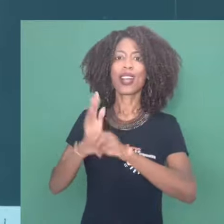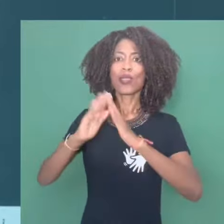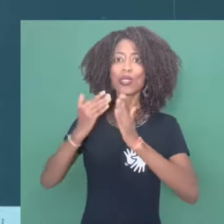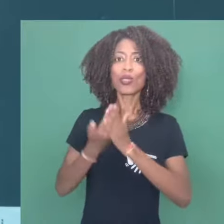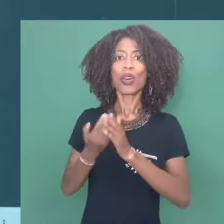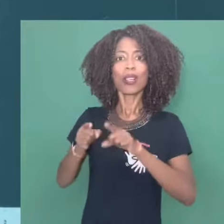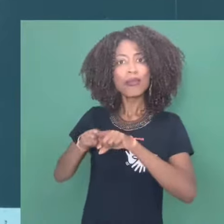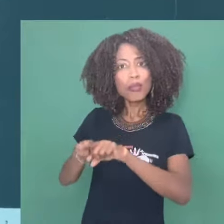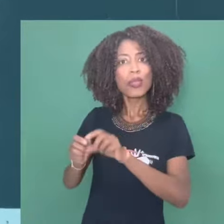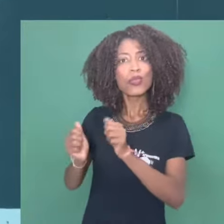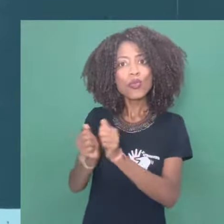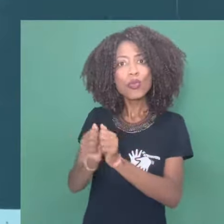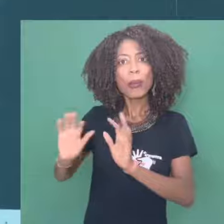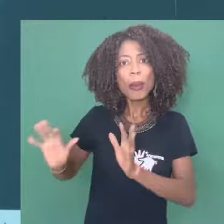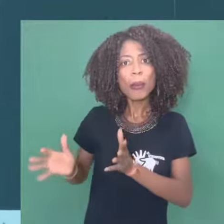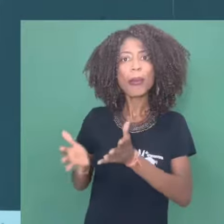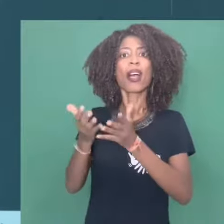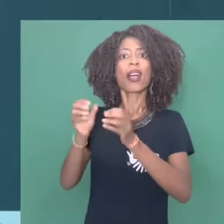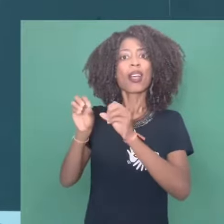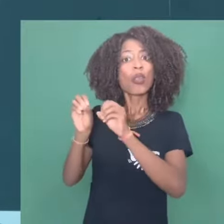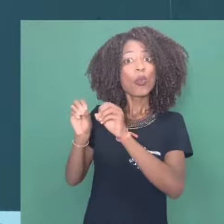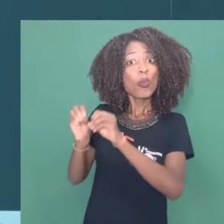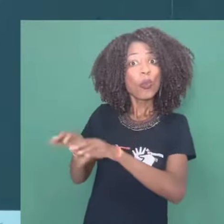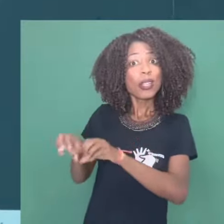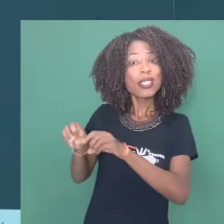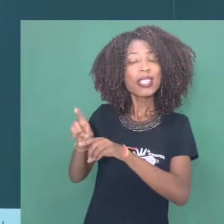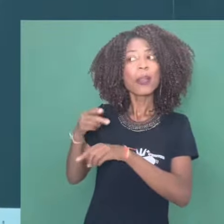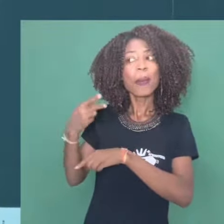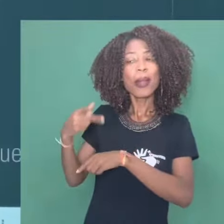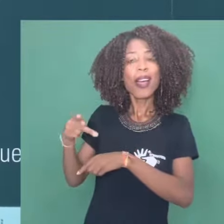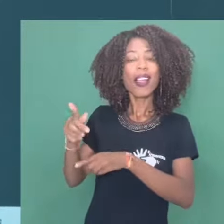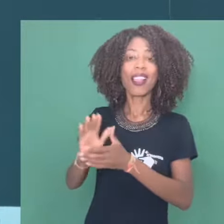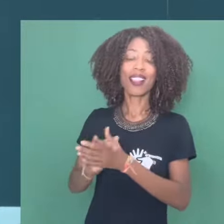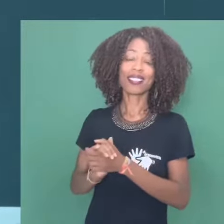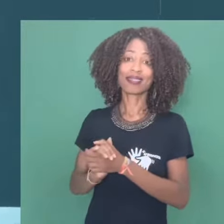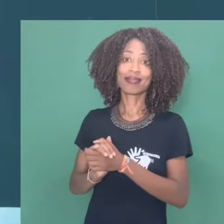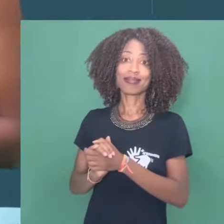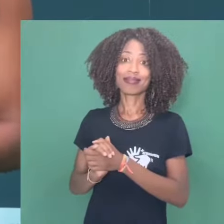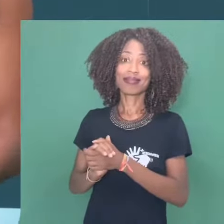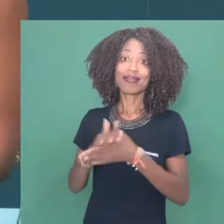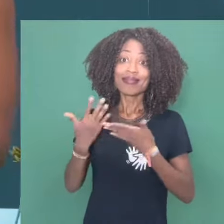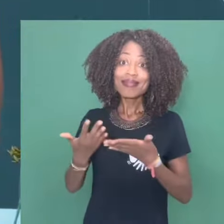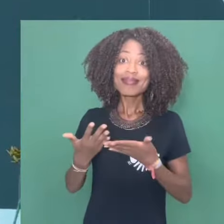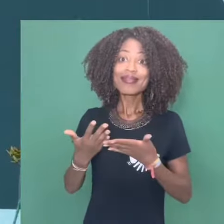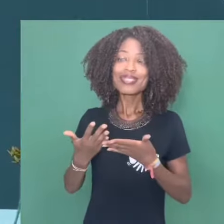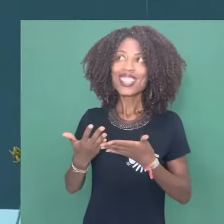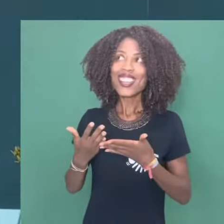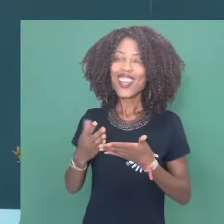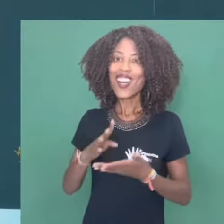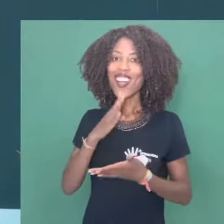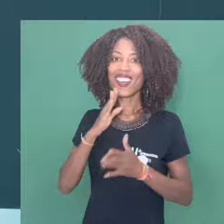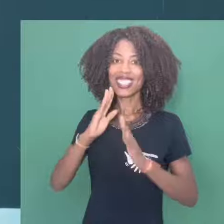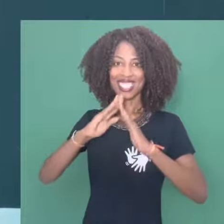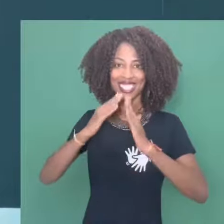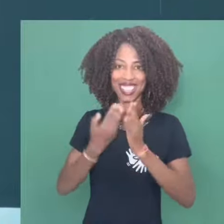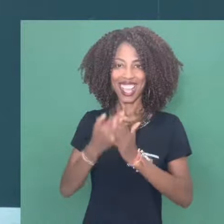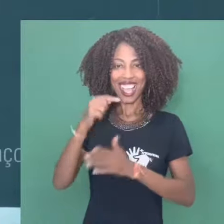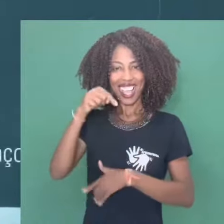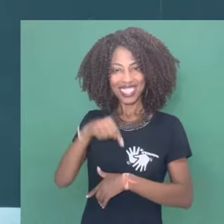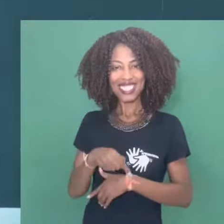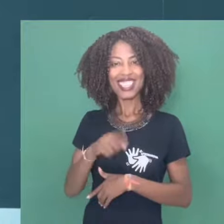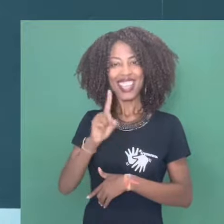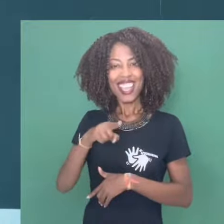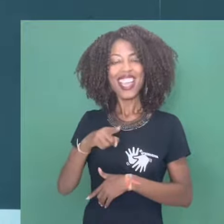parceiro para a construção da educação que eu queria dar para essa criança, que eu me aproximo da Maria Filipe. E acho aqui